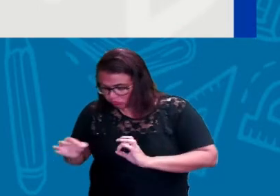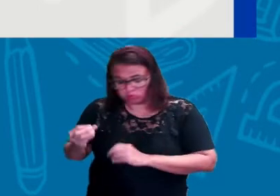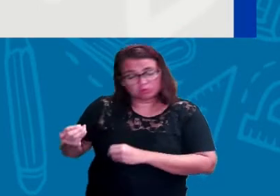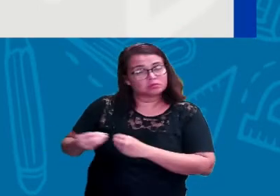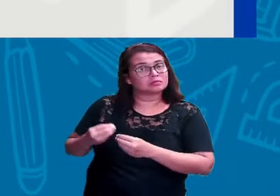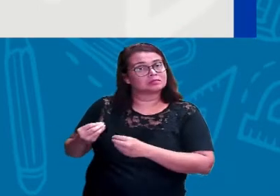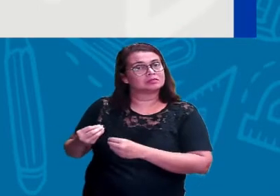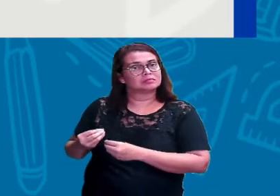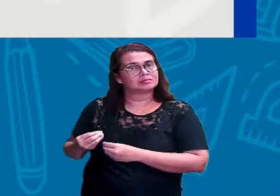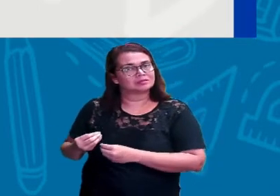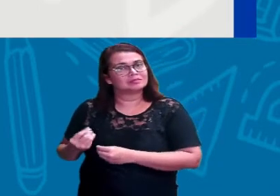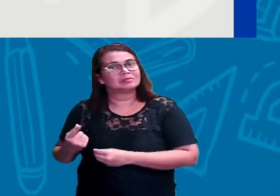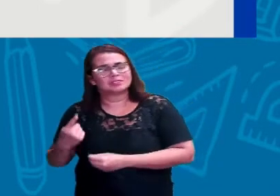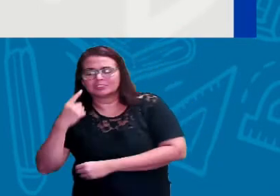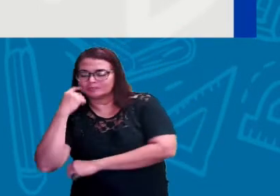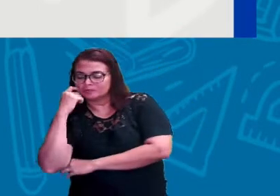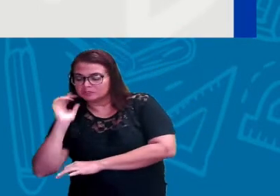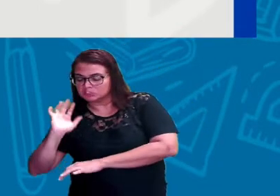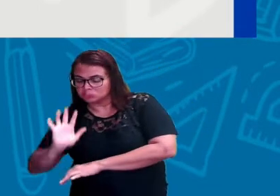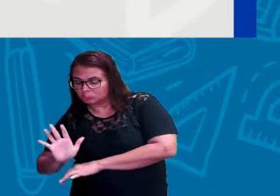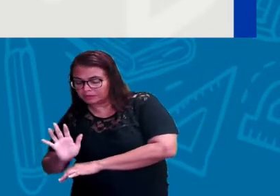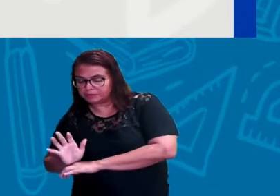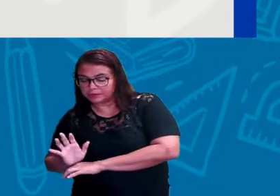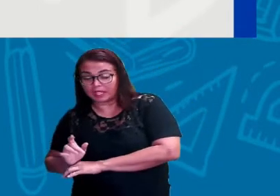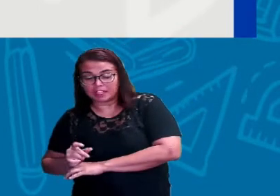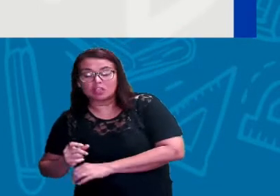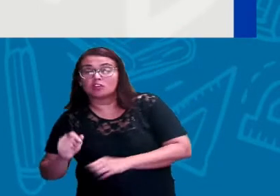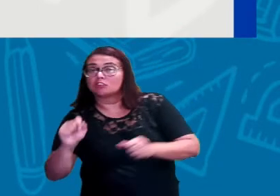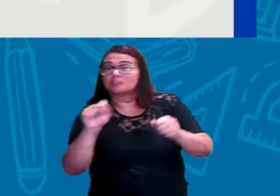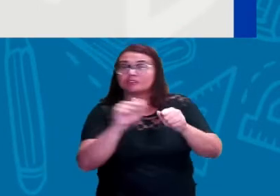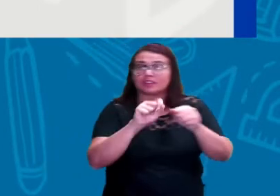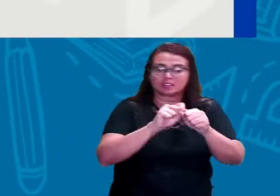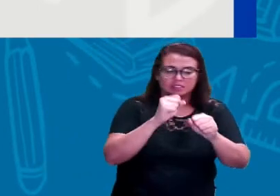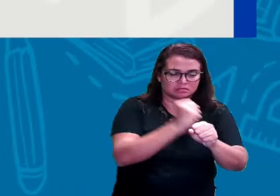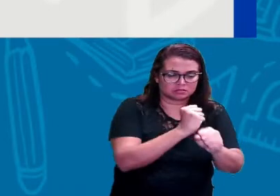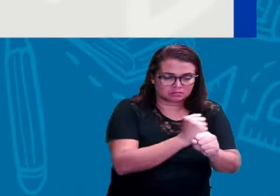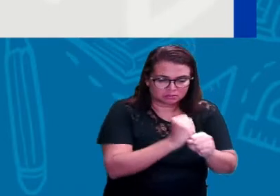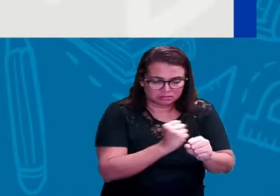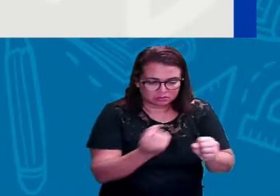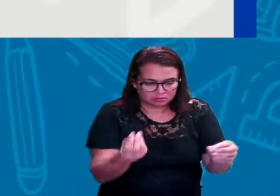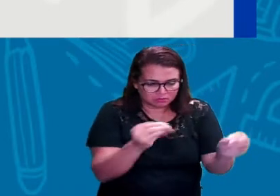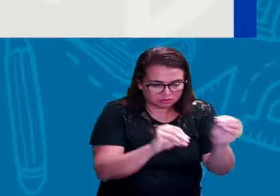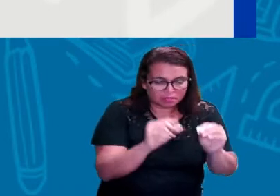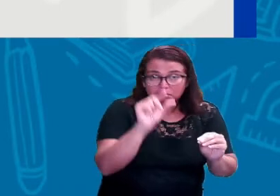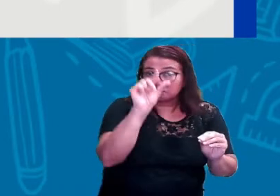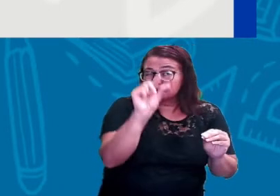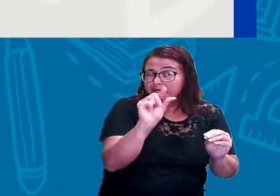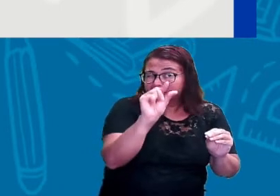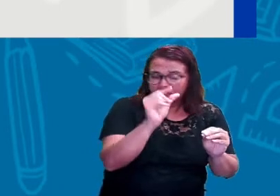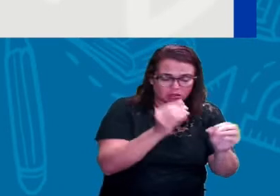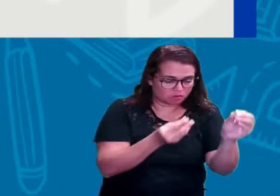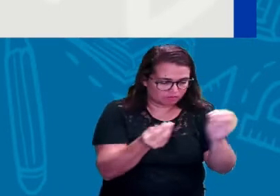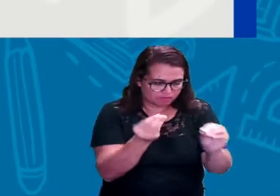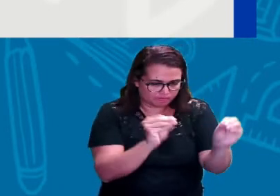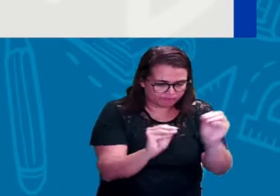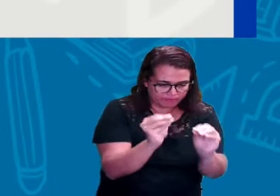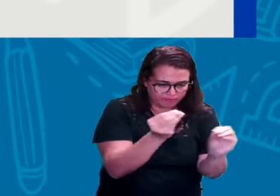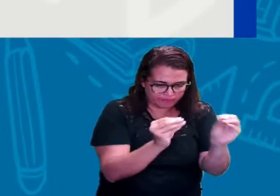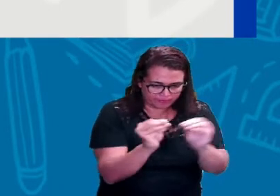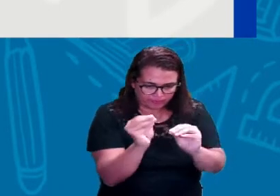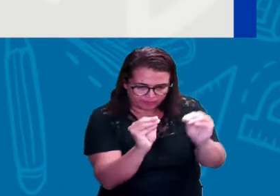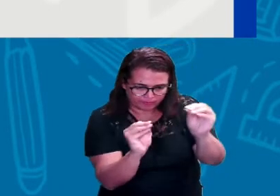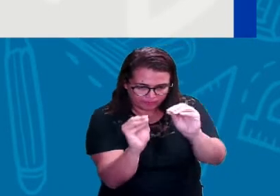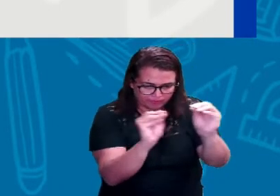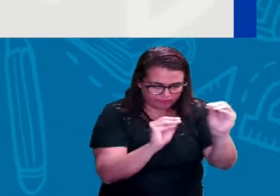posso fazer? Uma maquete, que a maquete, eu amplio o conceito dessa planta baixa, né? Eu estou ampliando essa planta